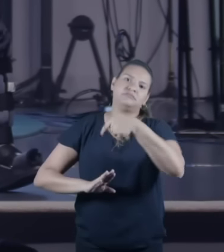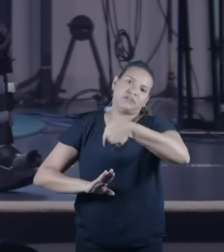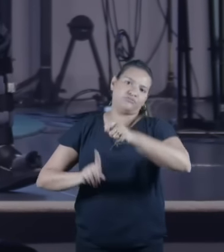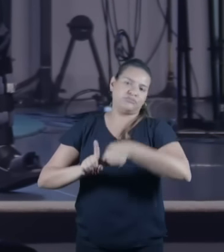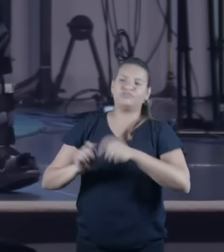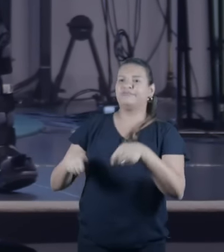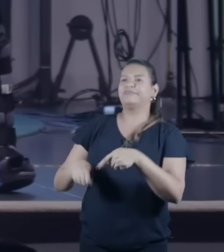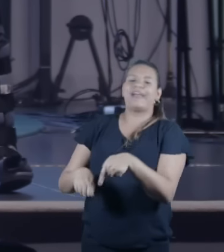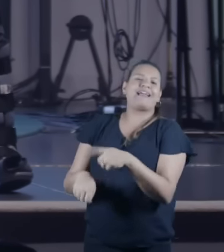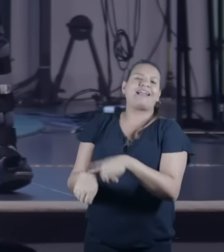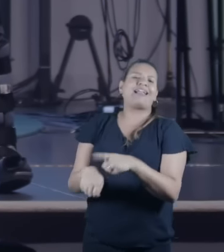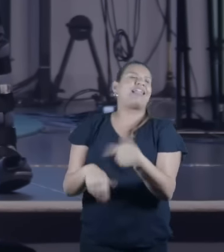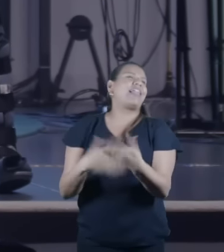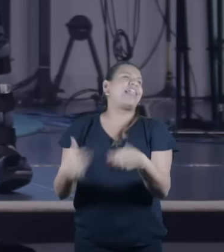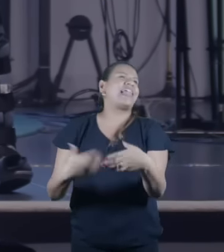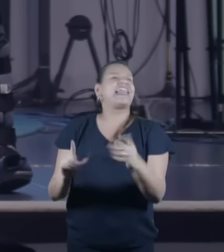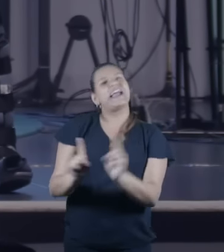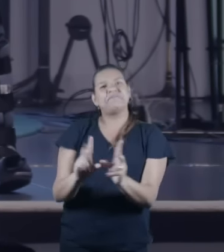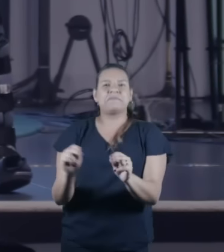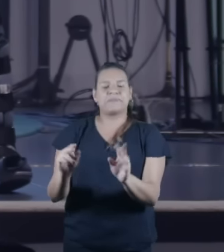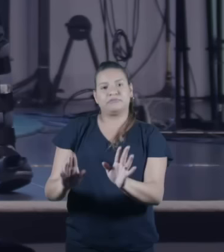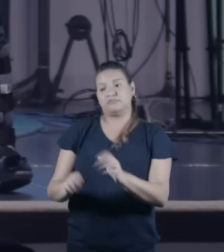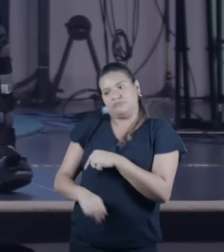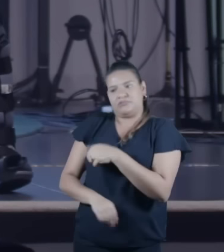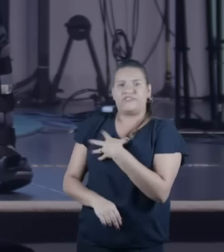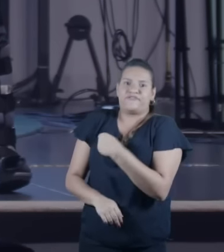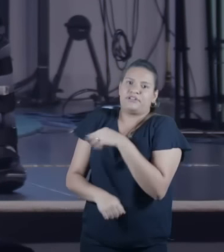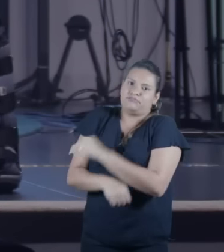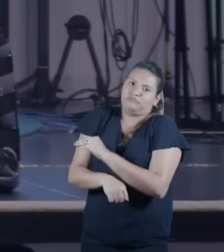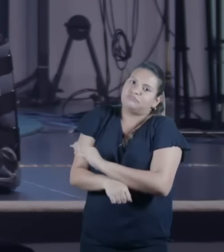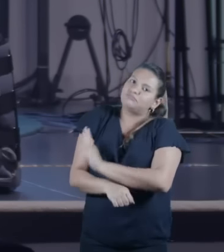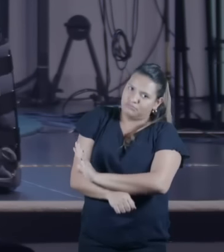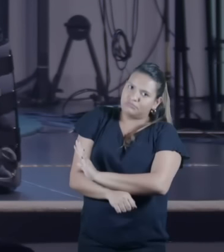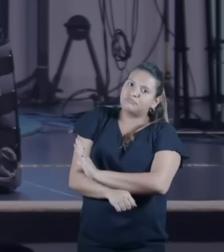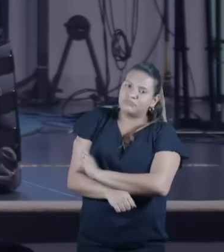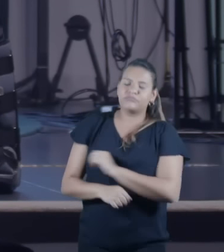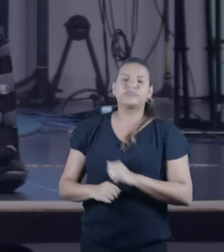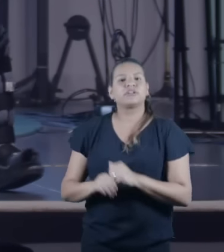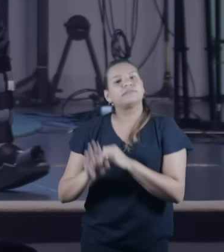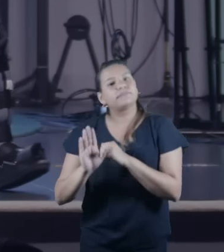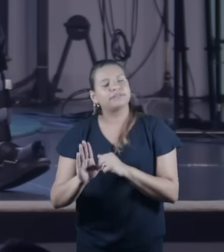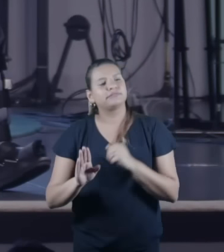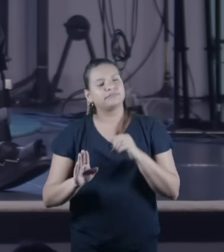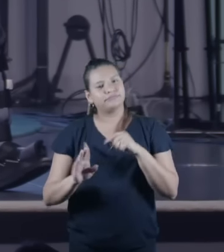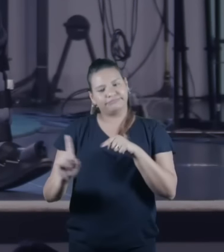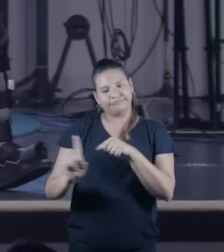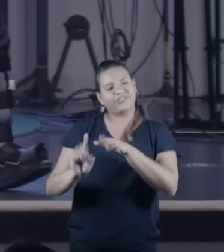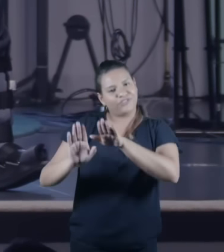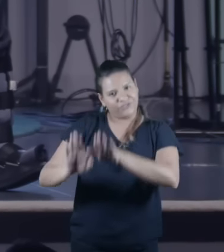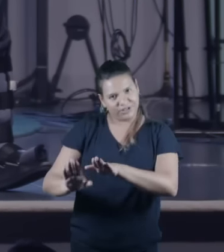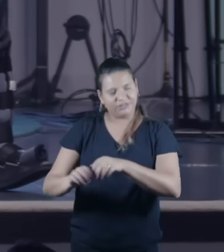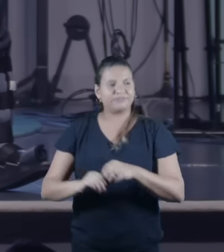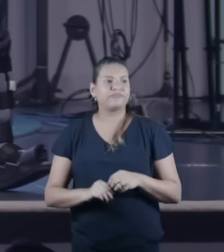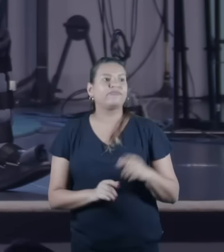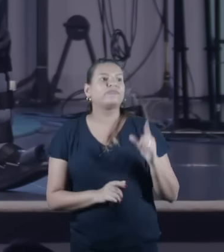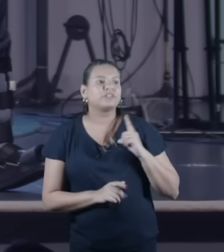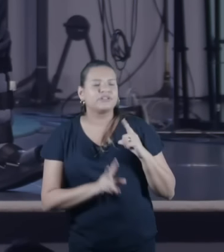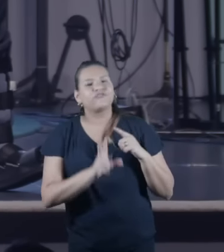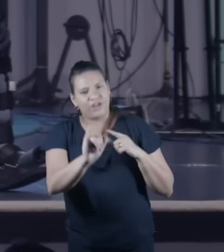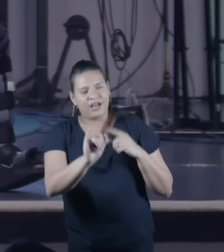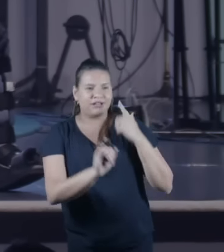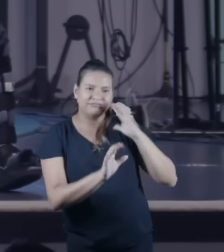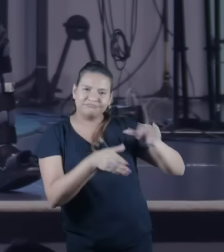mundo. E, obviamente, a mãe tem que ficar por conta disso. Mas ela vai estar aqui, nosso pessoal vai organizar.